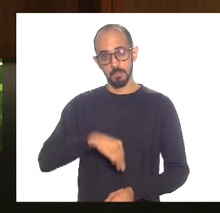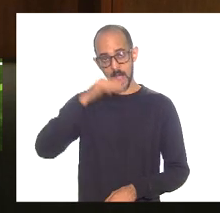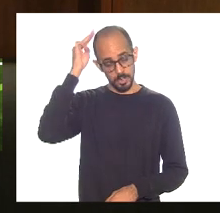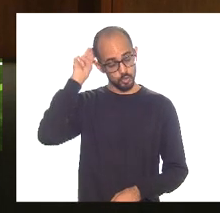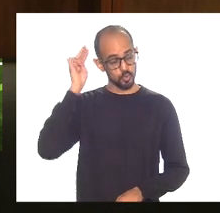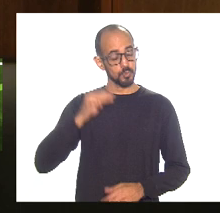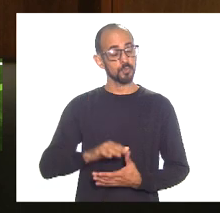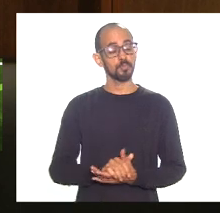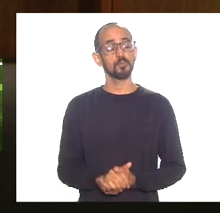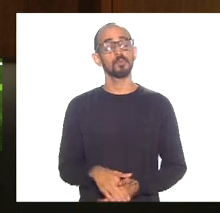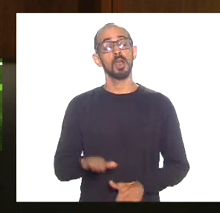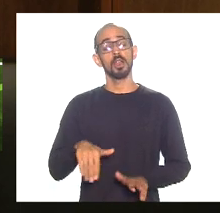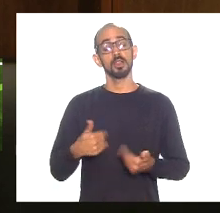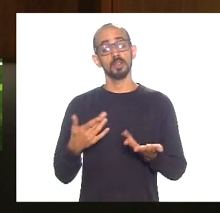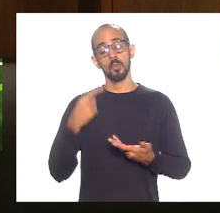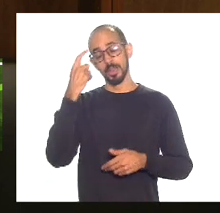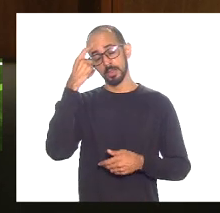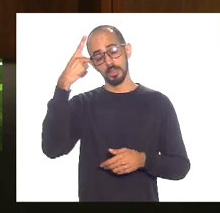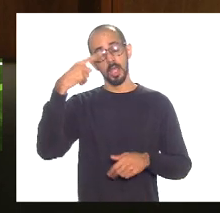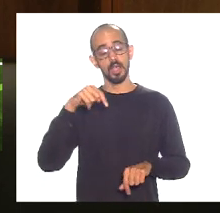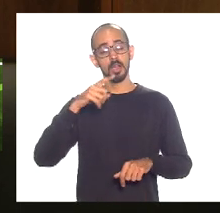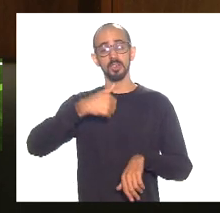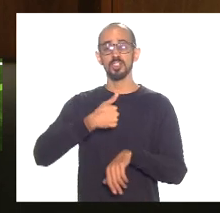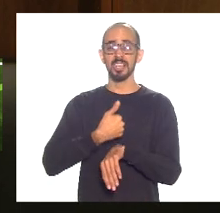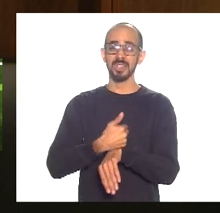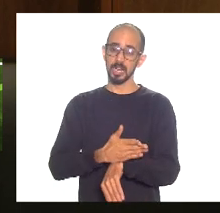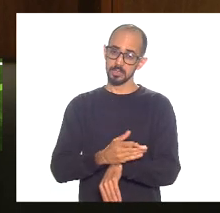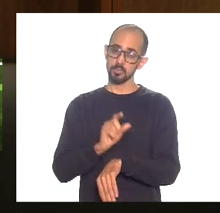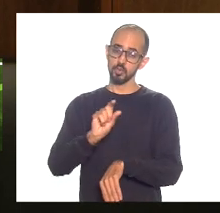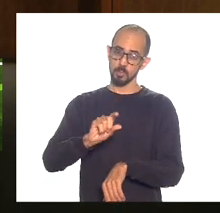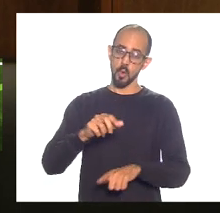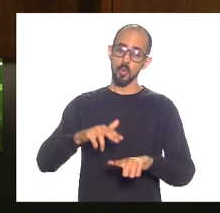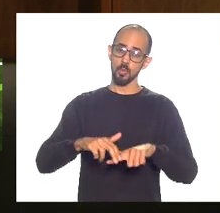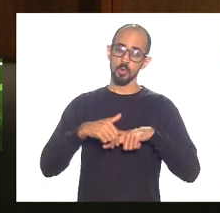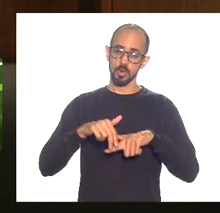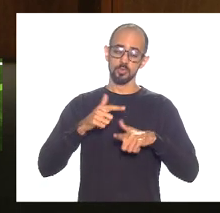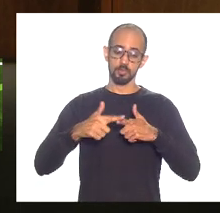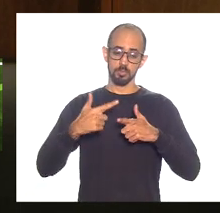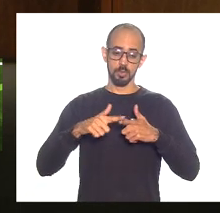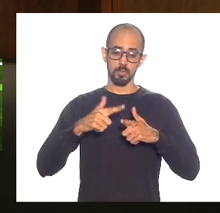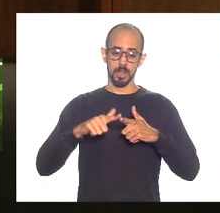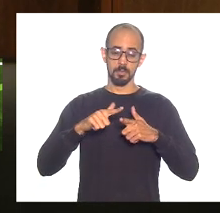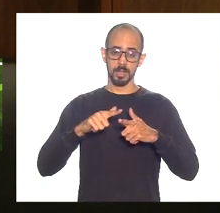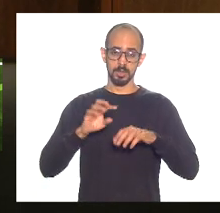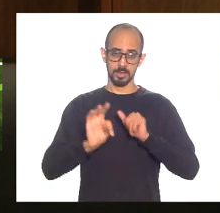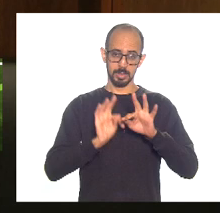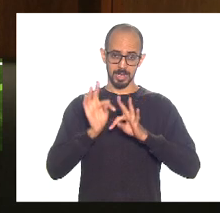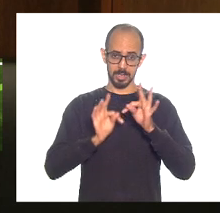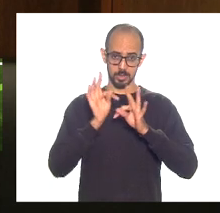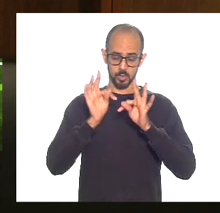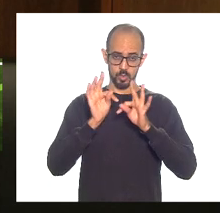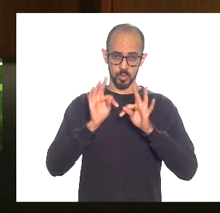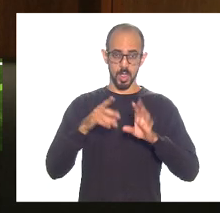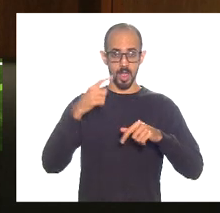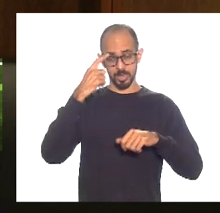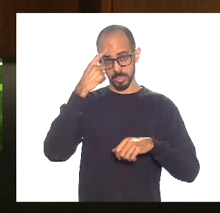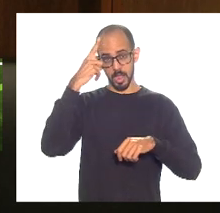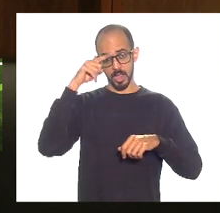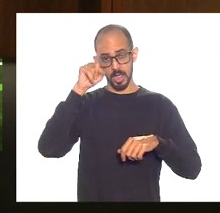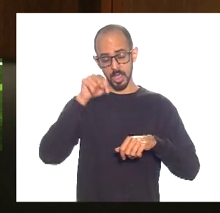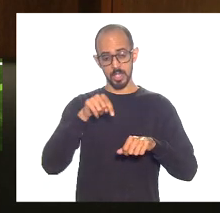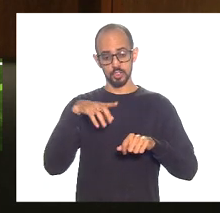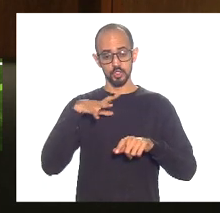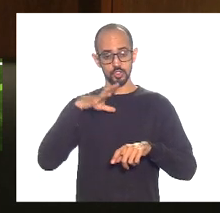ideia, atrasamos um pouquinho por conta de questões técnicas, mas estamos no ar. A ideia é que nós pudéssemos ouvir um pouco a